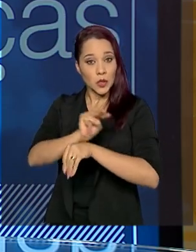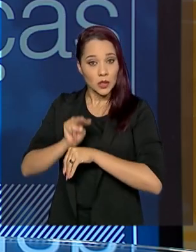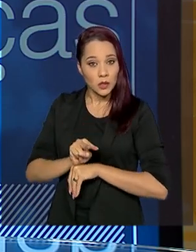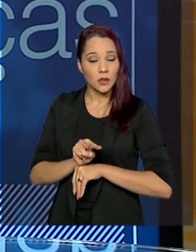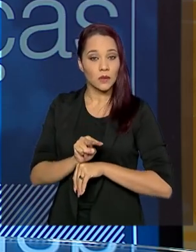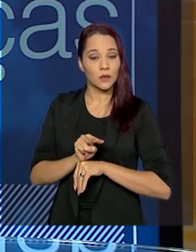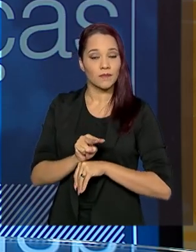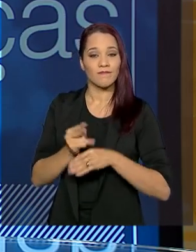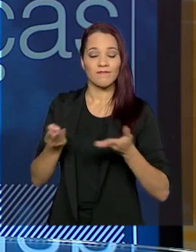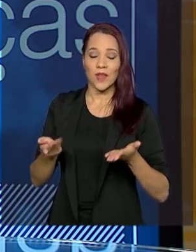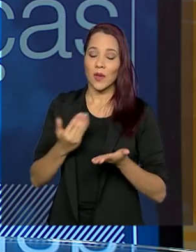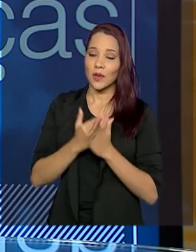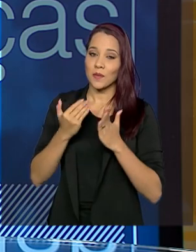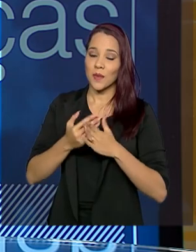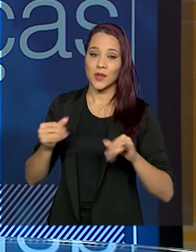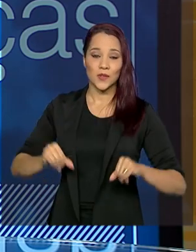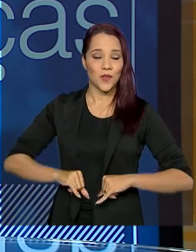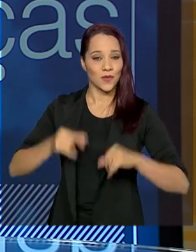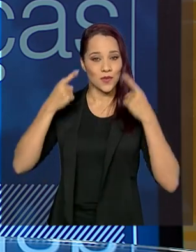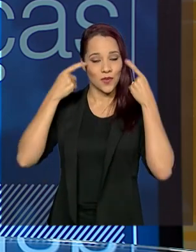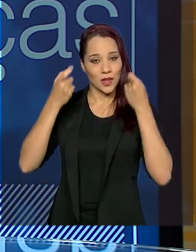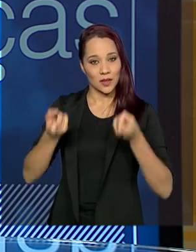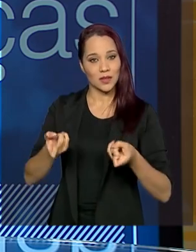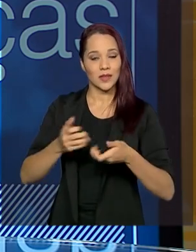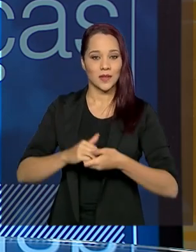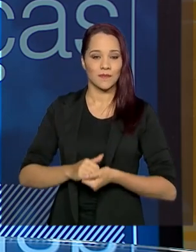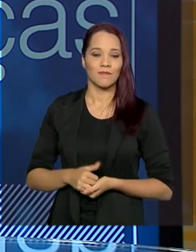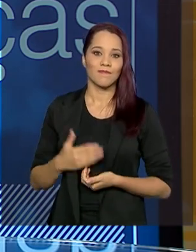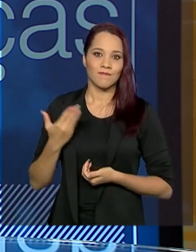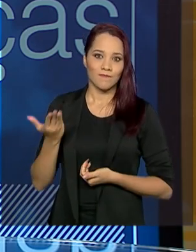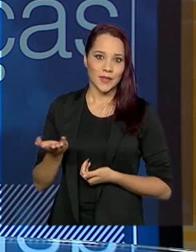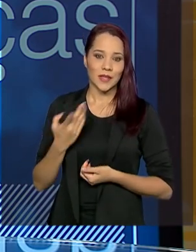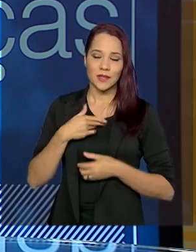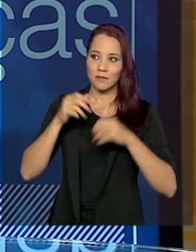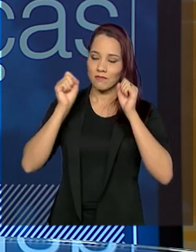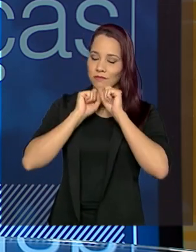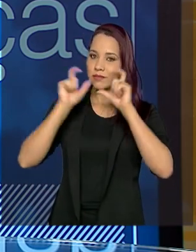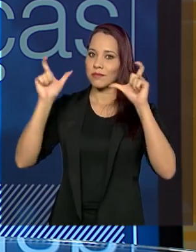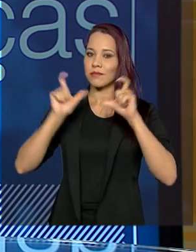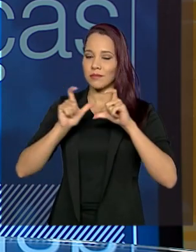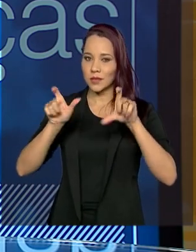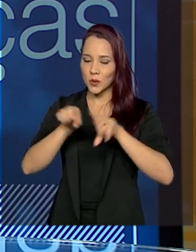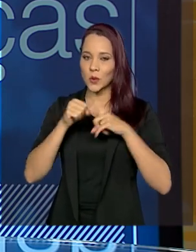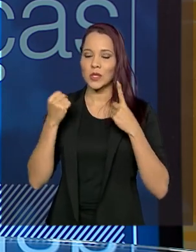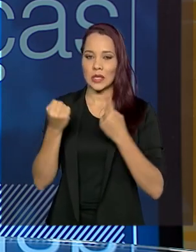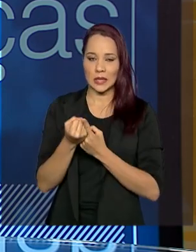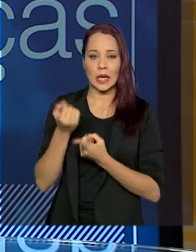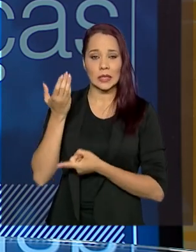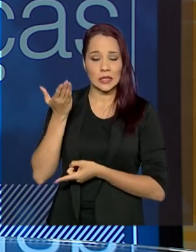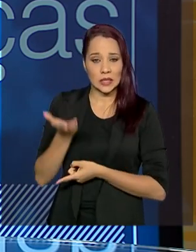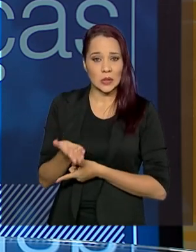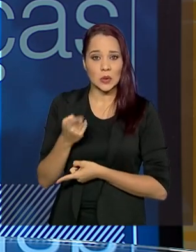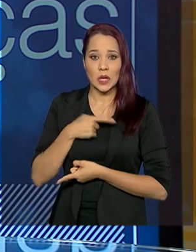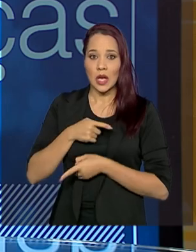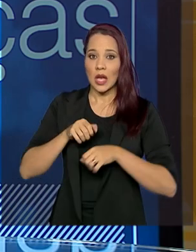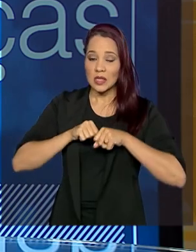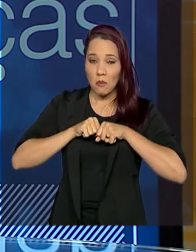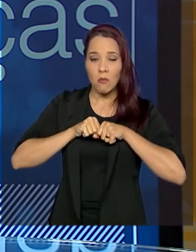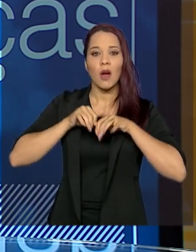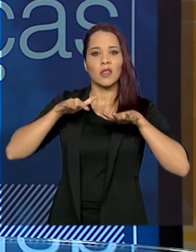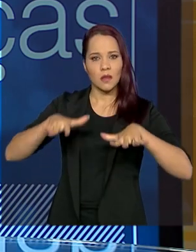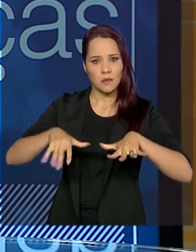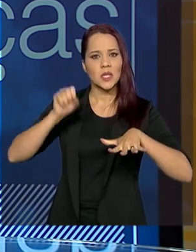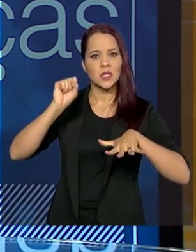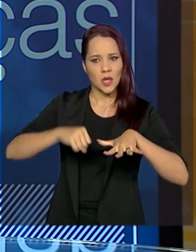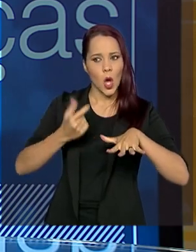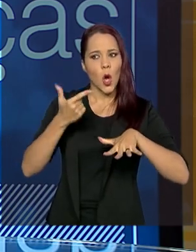é o que mais sofre violências. E isso tem que chamar a atenção da sociedade, essa verdadeira pandemia, e sim, temos